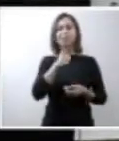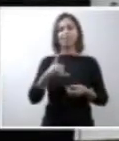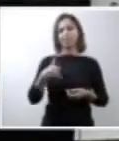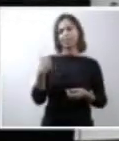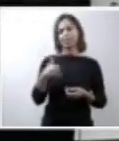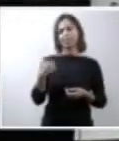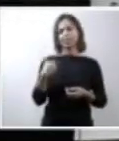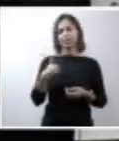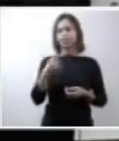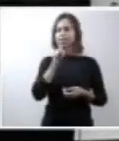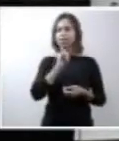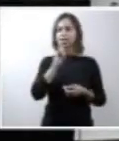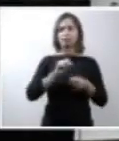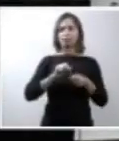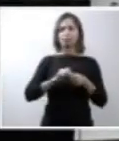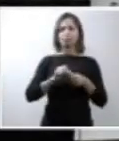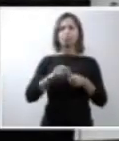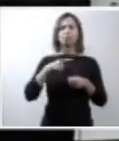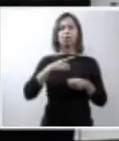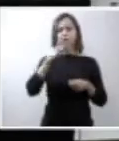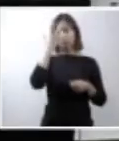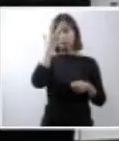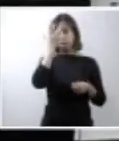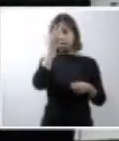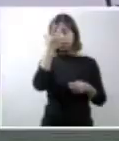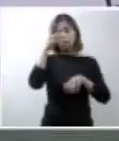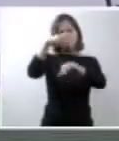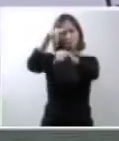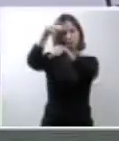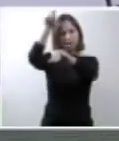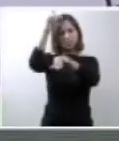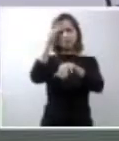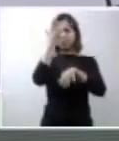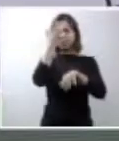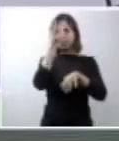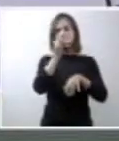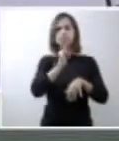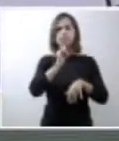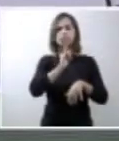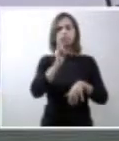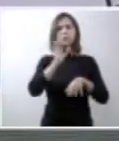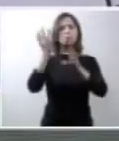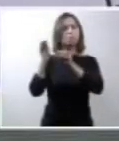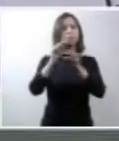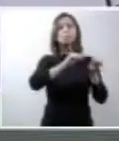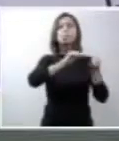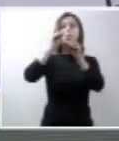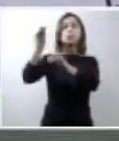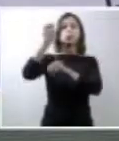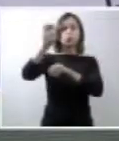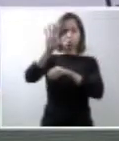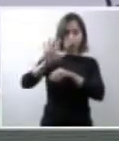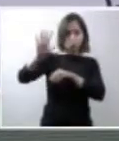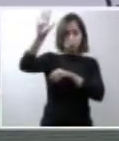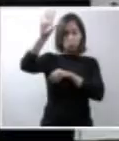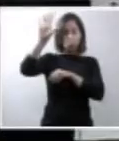vêm de países como a Índia, em desenvolvimento e migram para a Europa como